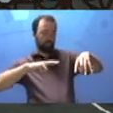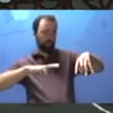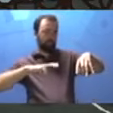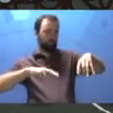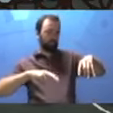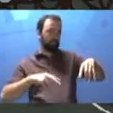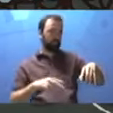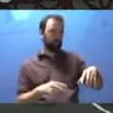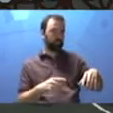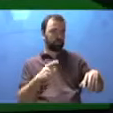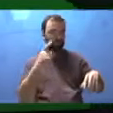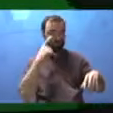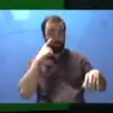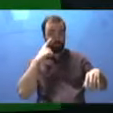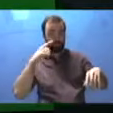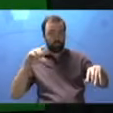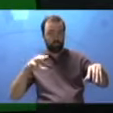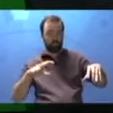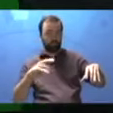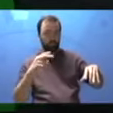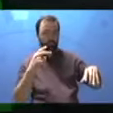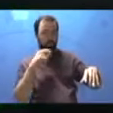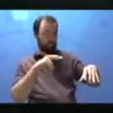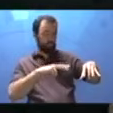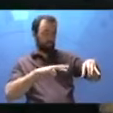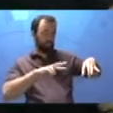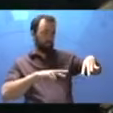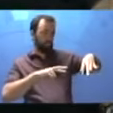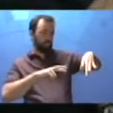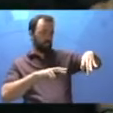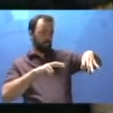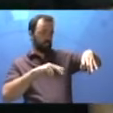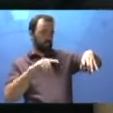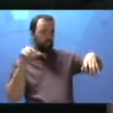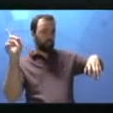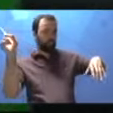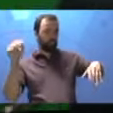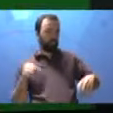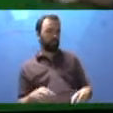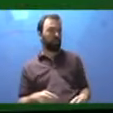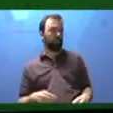O que eles estão visualizando? Olha aqui. A visão que eles estão vendo é essa frente.